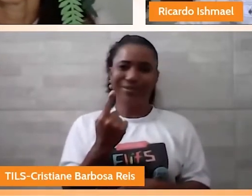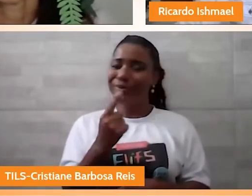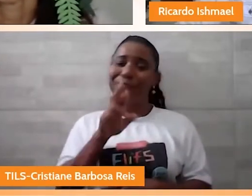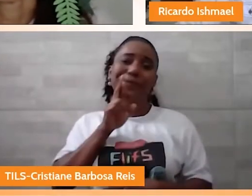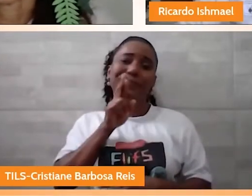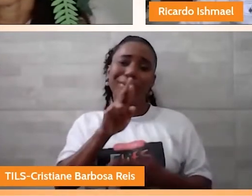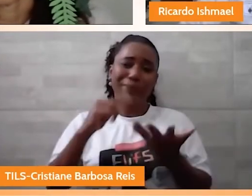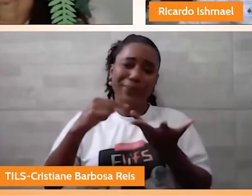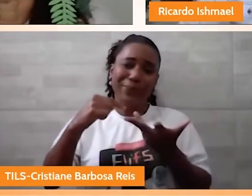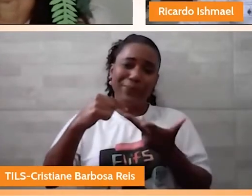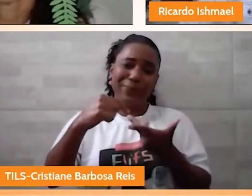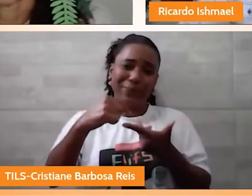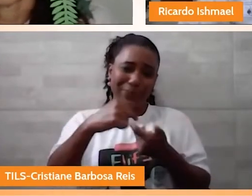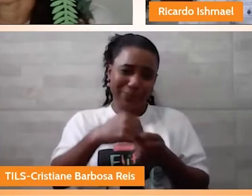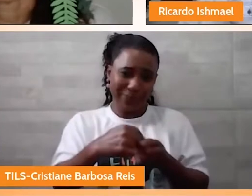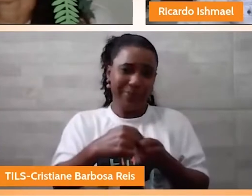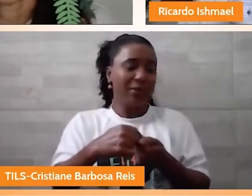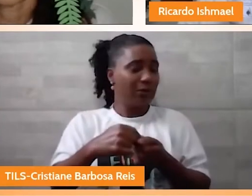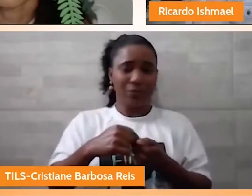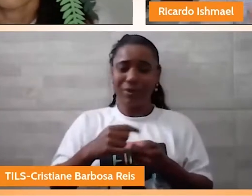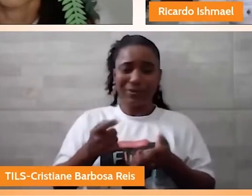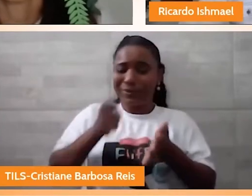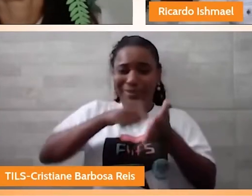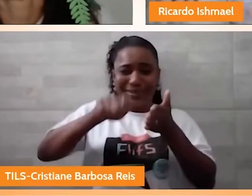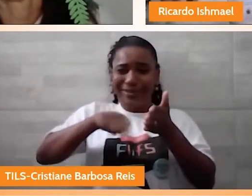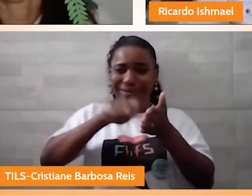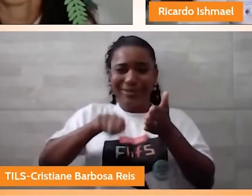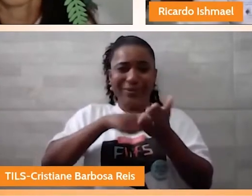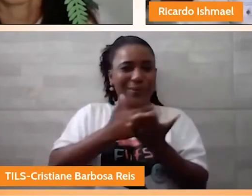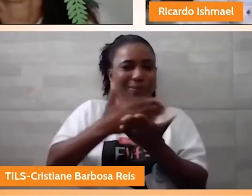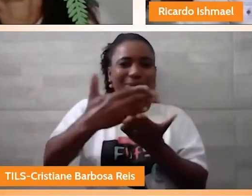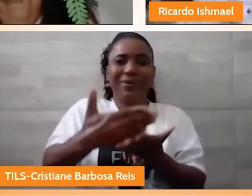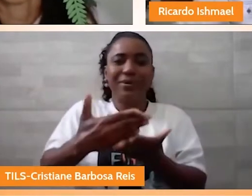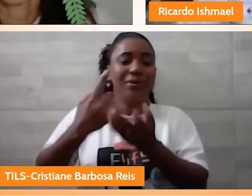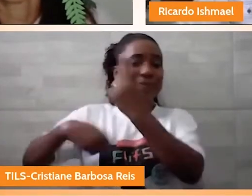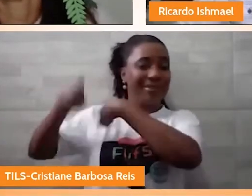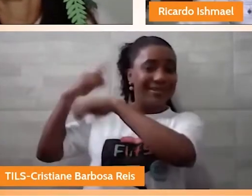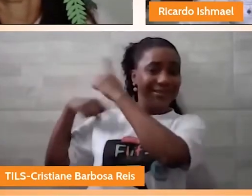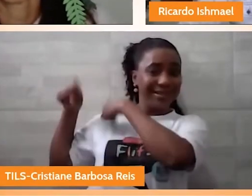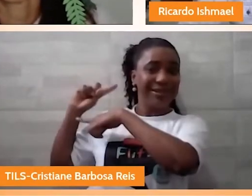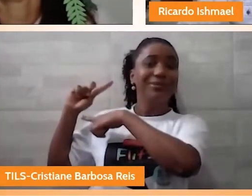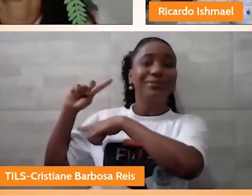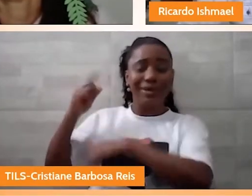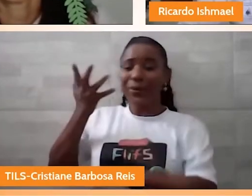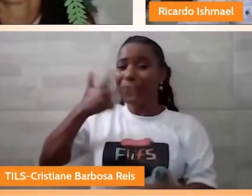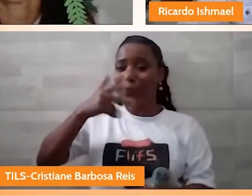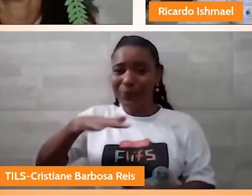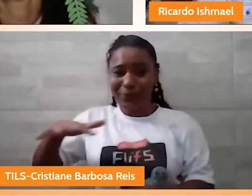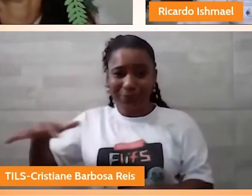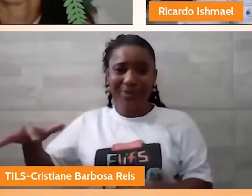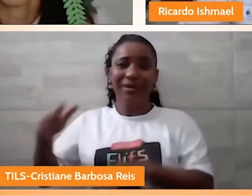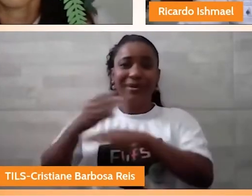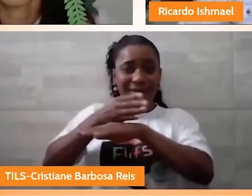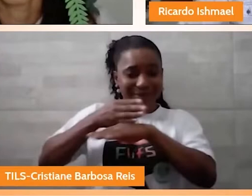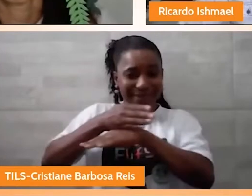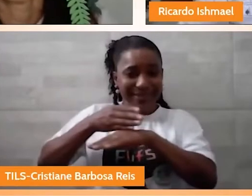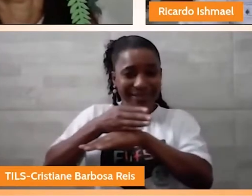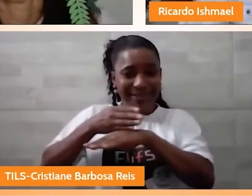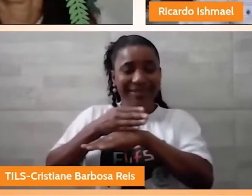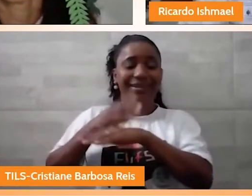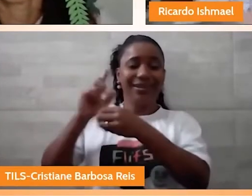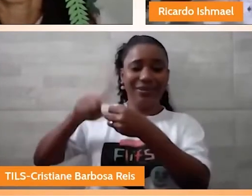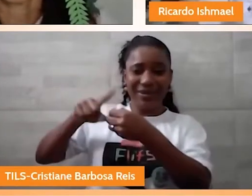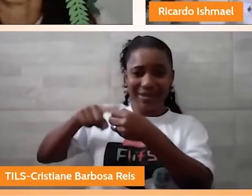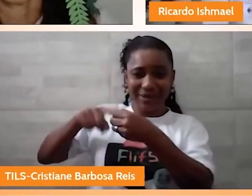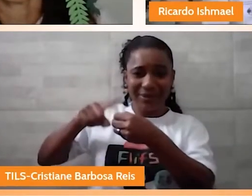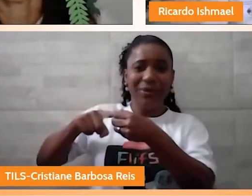experiência de vida. De toda a minha caminhada, desde a minha infância em Serrinha. É uma infância muito simples, muito humilde. Eu